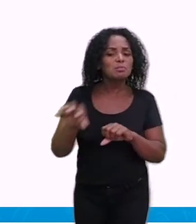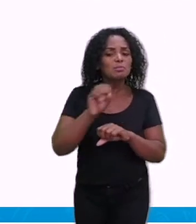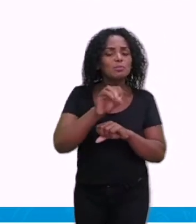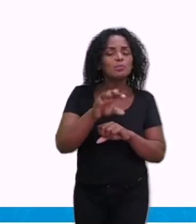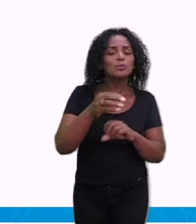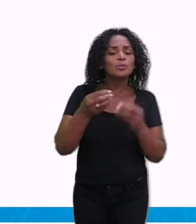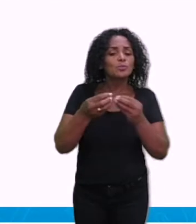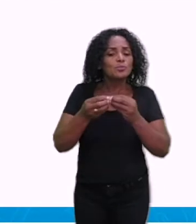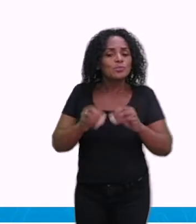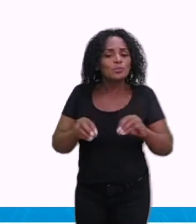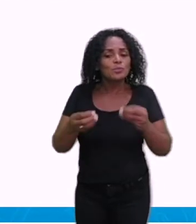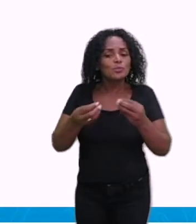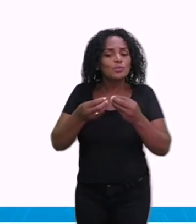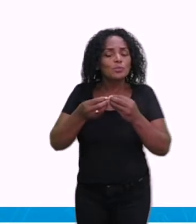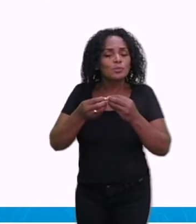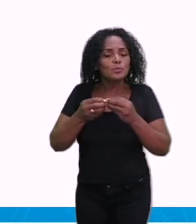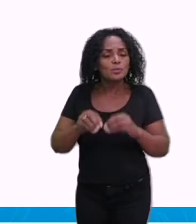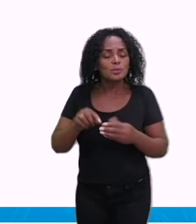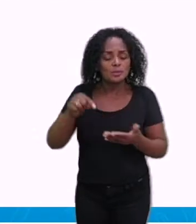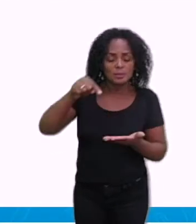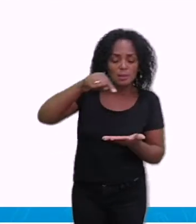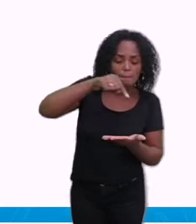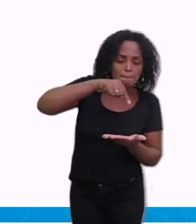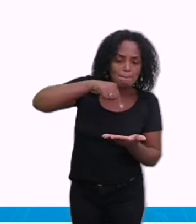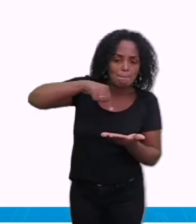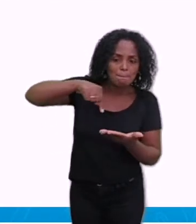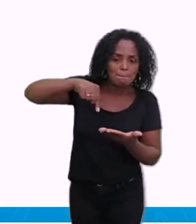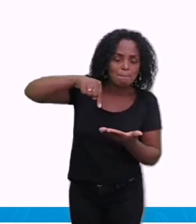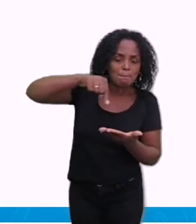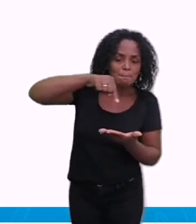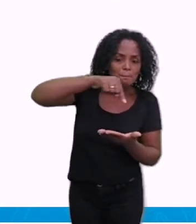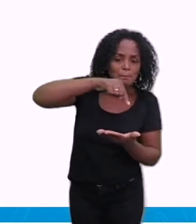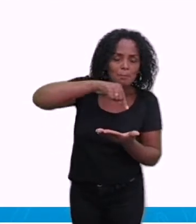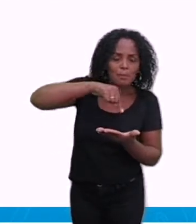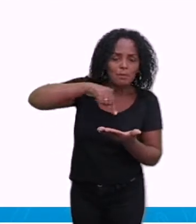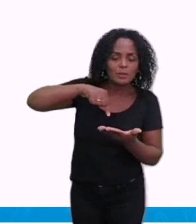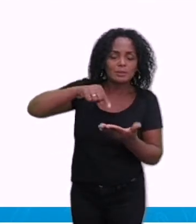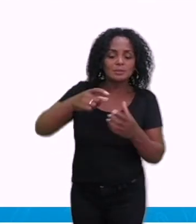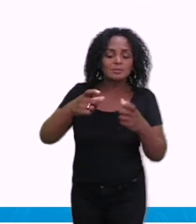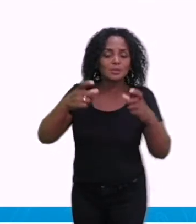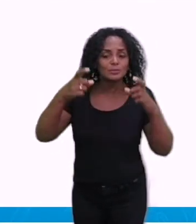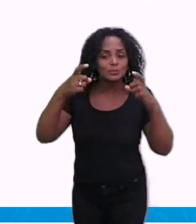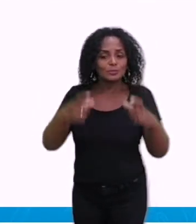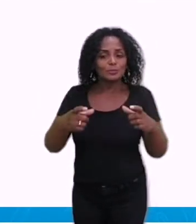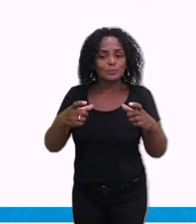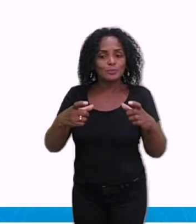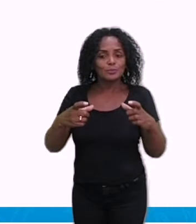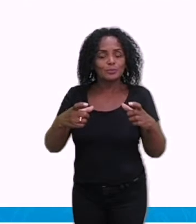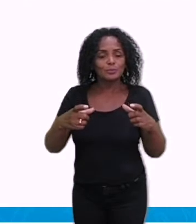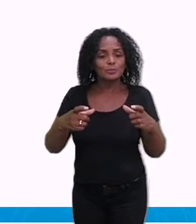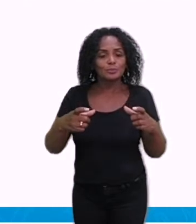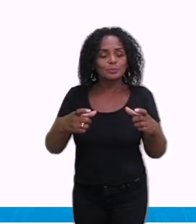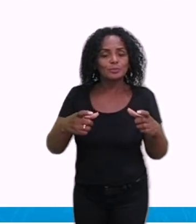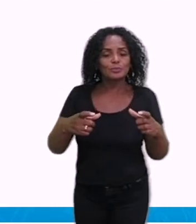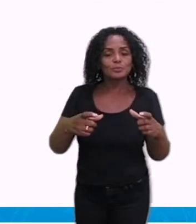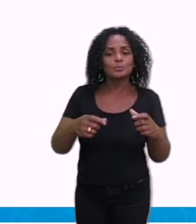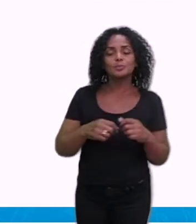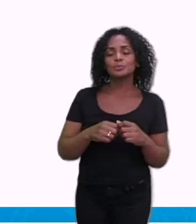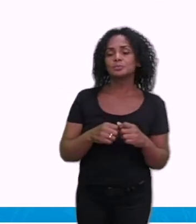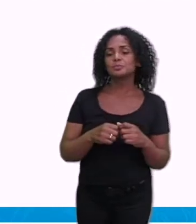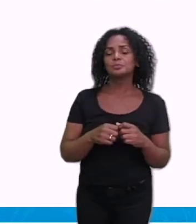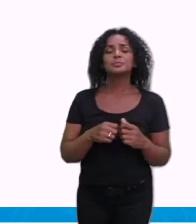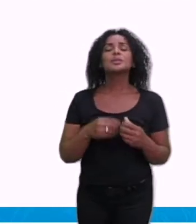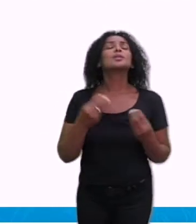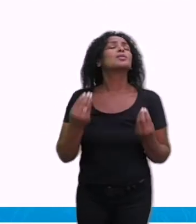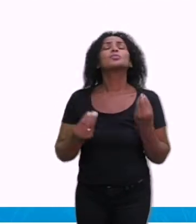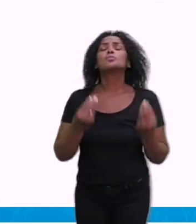pelas bordas das vasilhas, dos criadouros, tá? De possíveis criadouros.